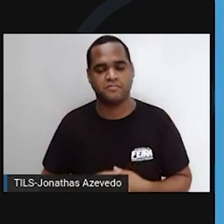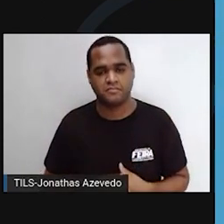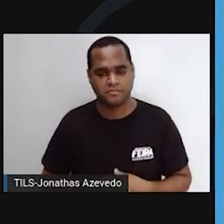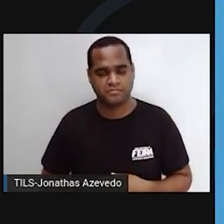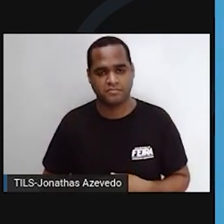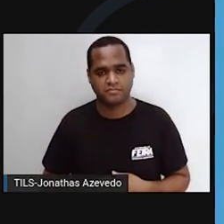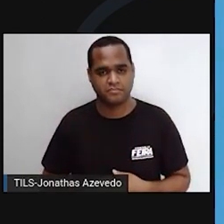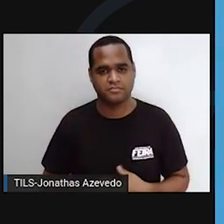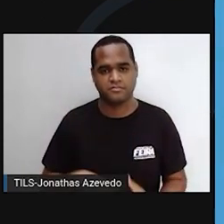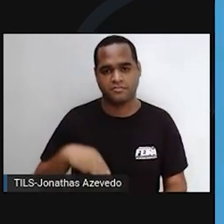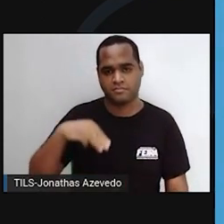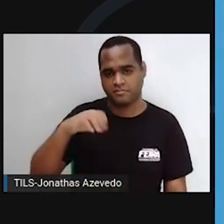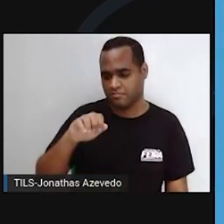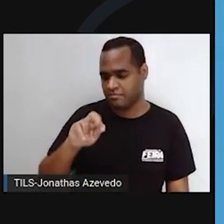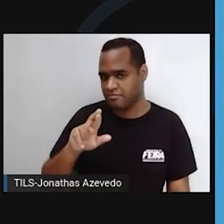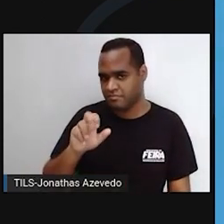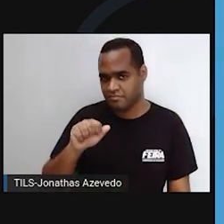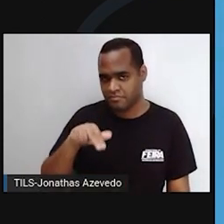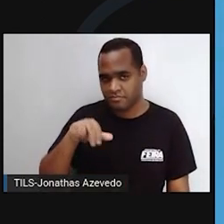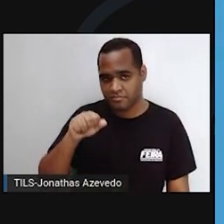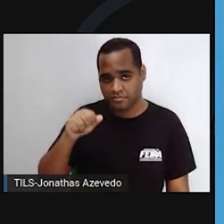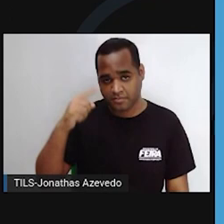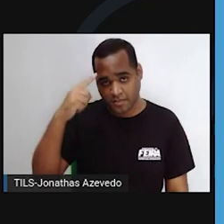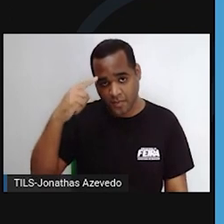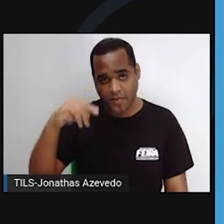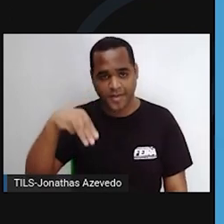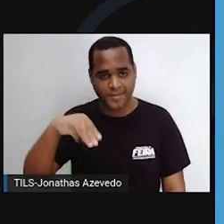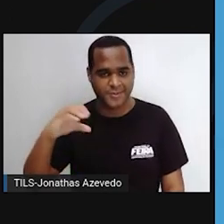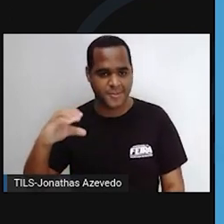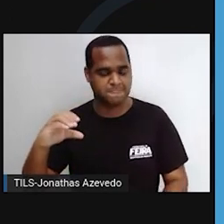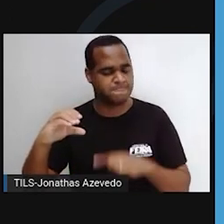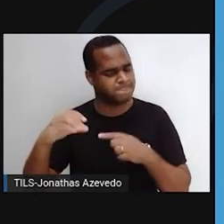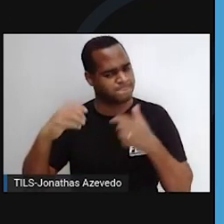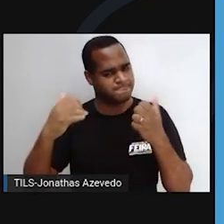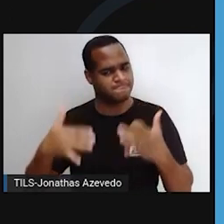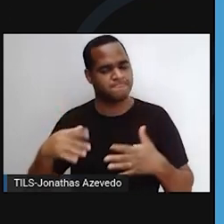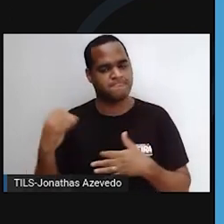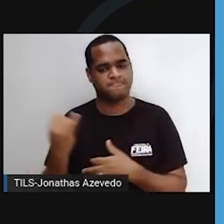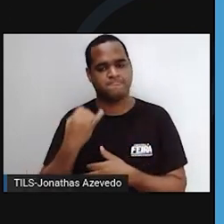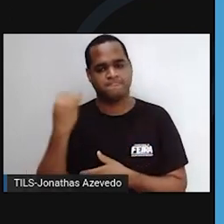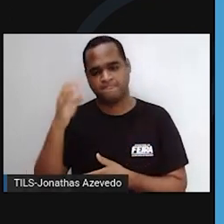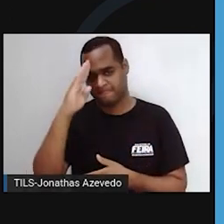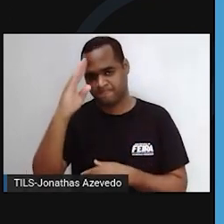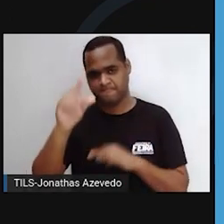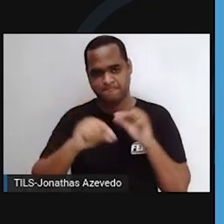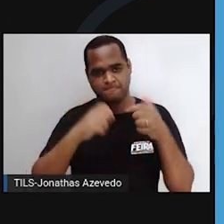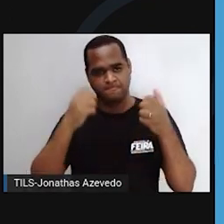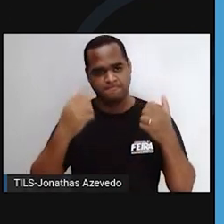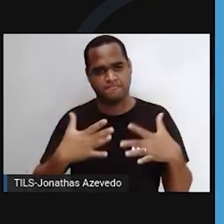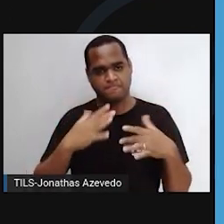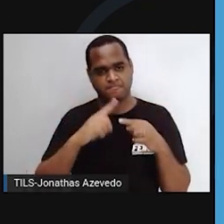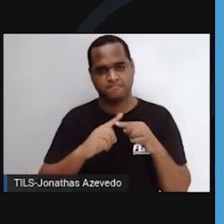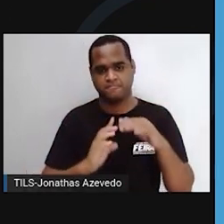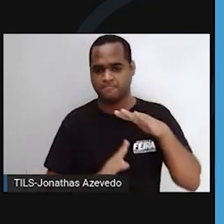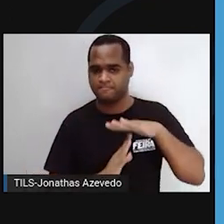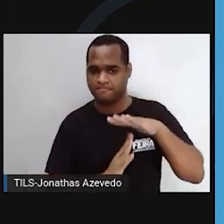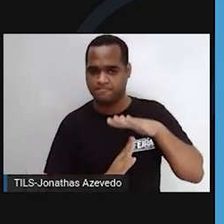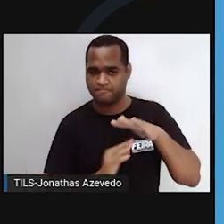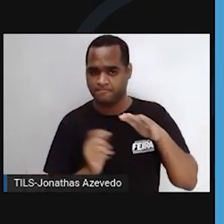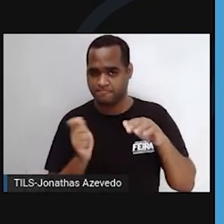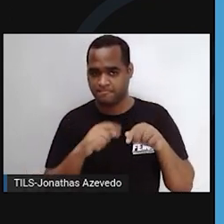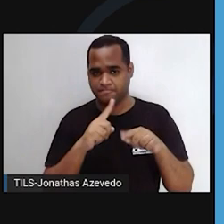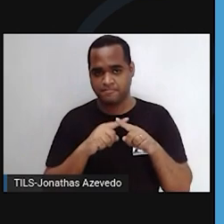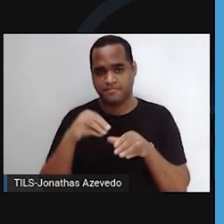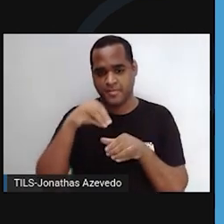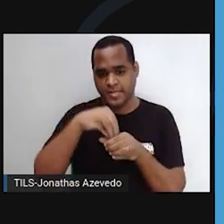A membrana celular, ou membrana plasmática, tem três funções principais. Delimitação do conteúdo intracelular